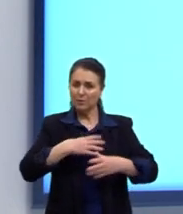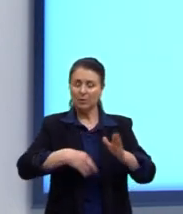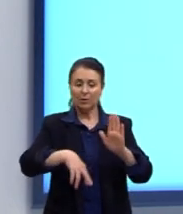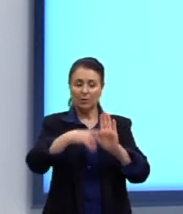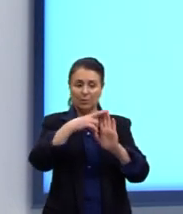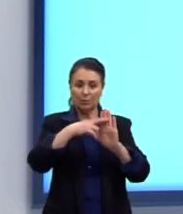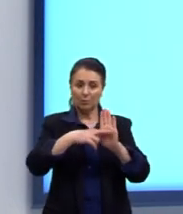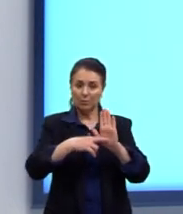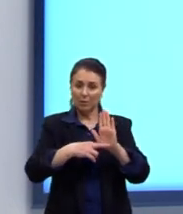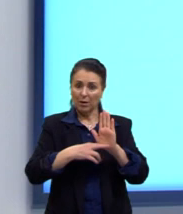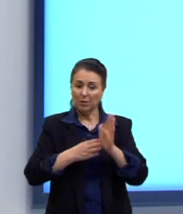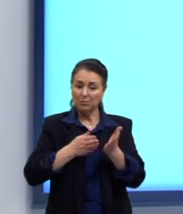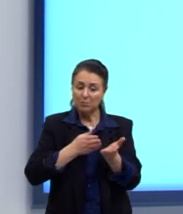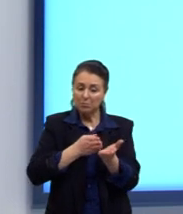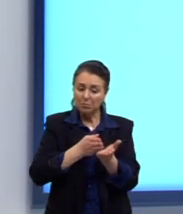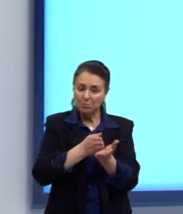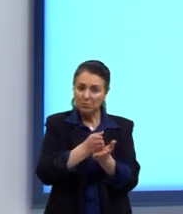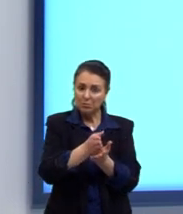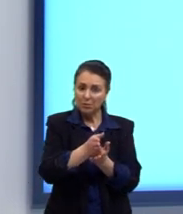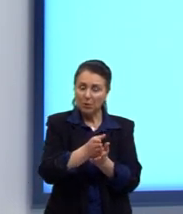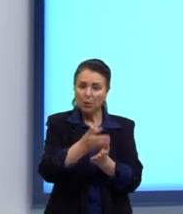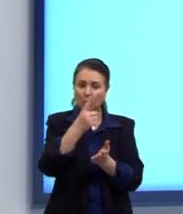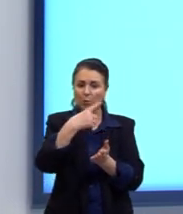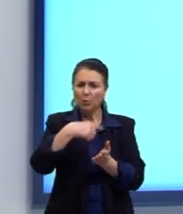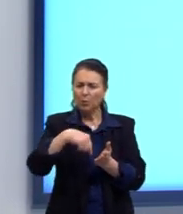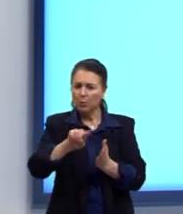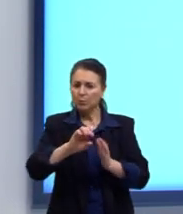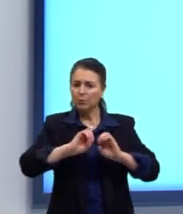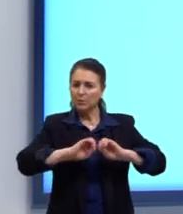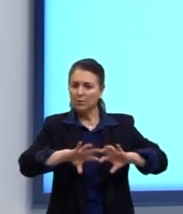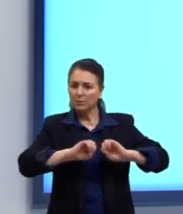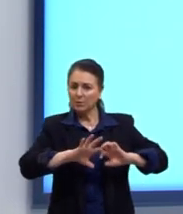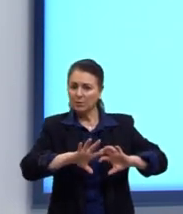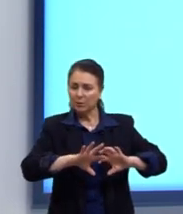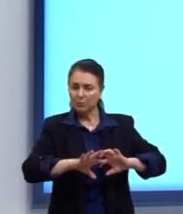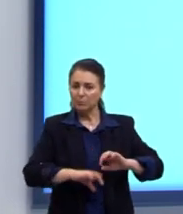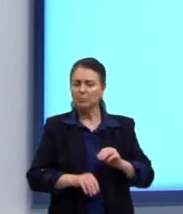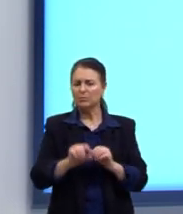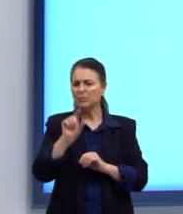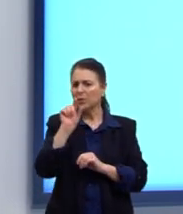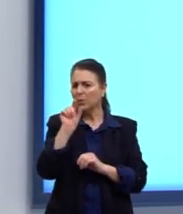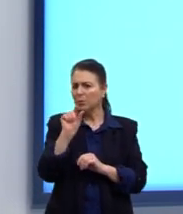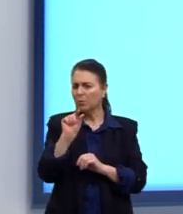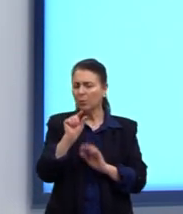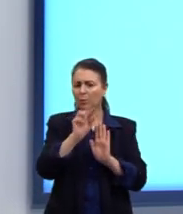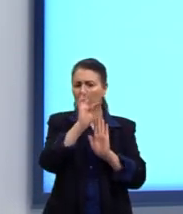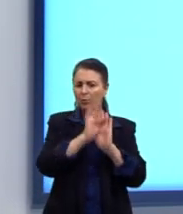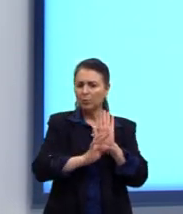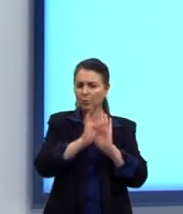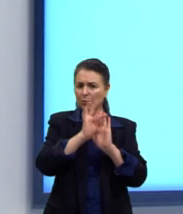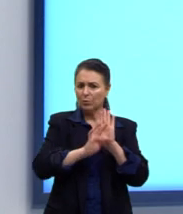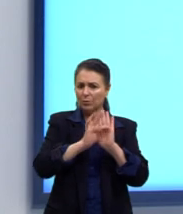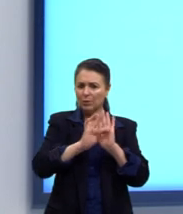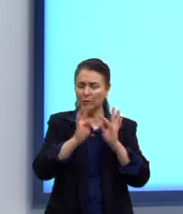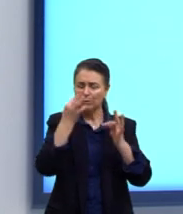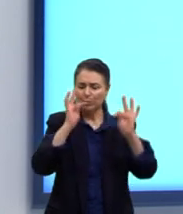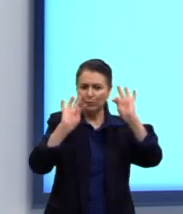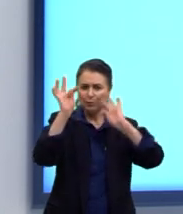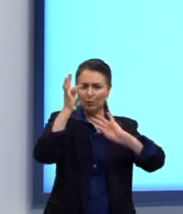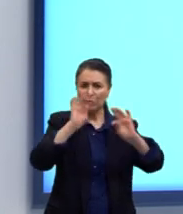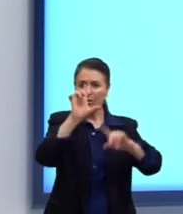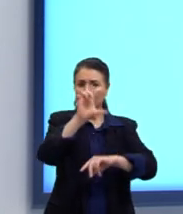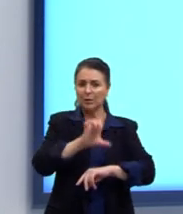conduta ou qualquer outro ensinamento. Um trechinho aí de um texto folclore literário e